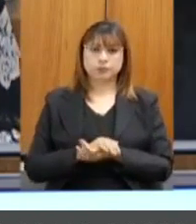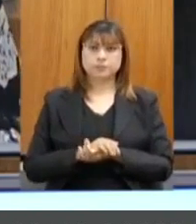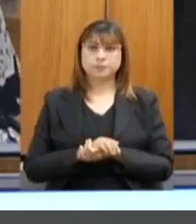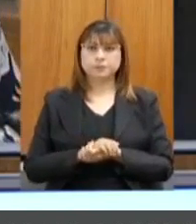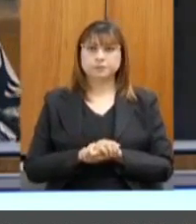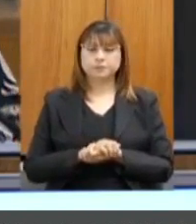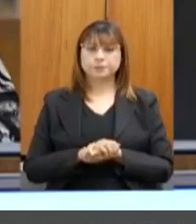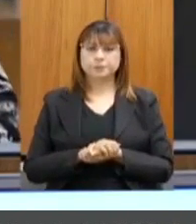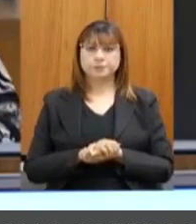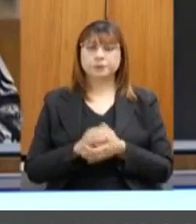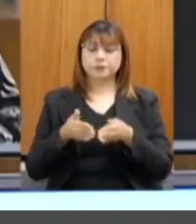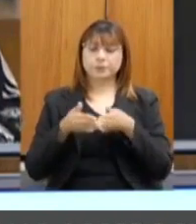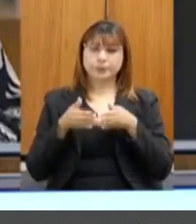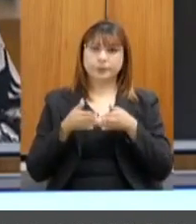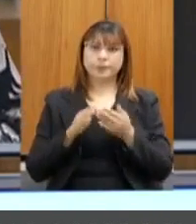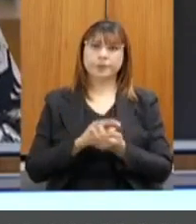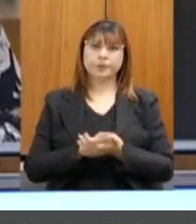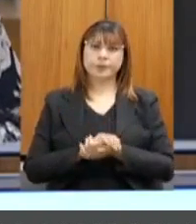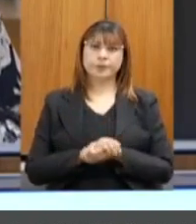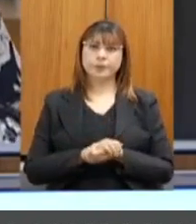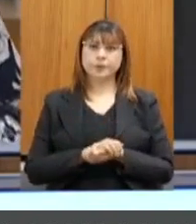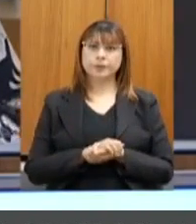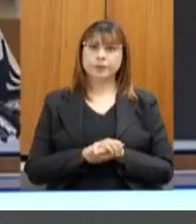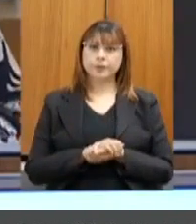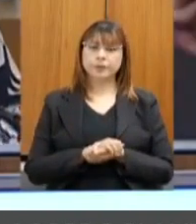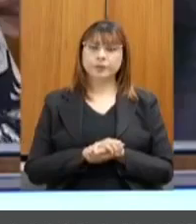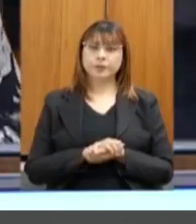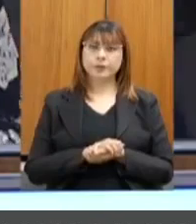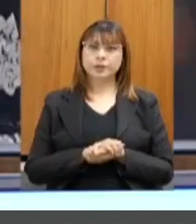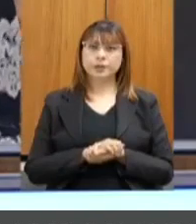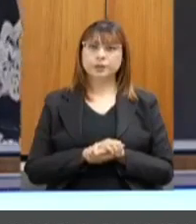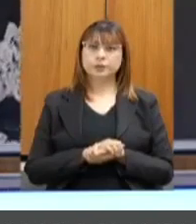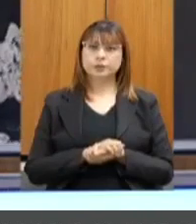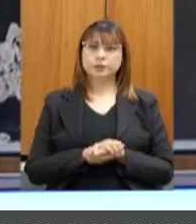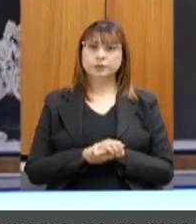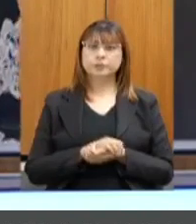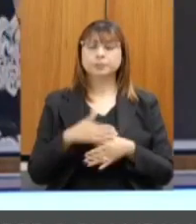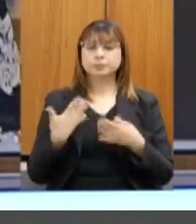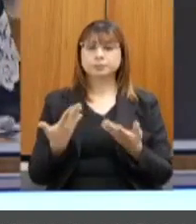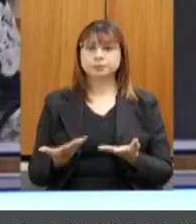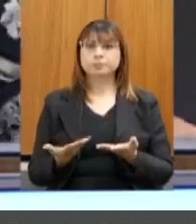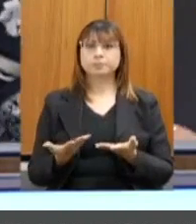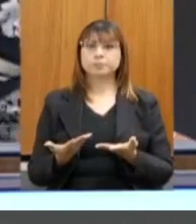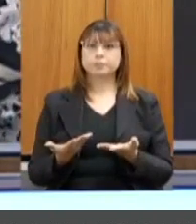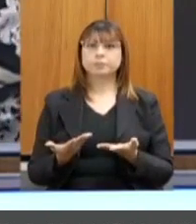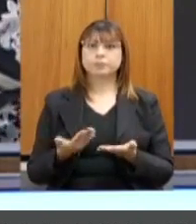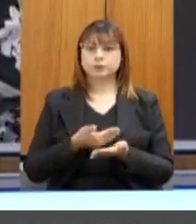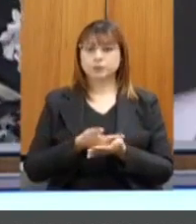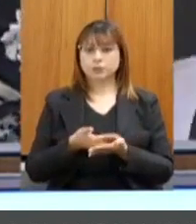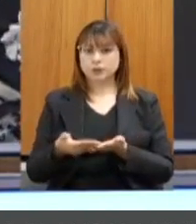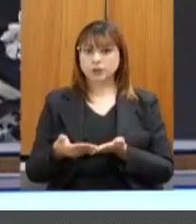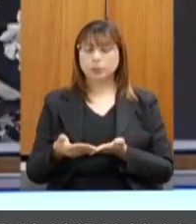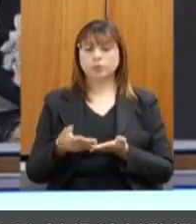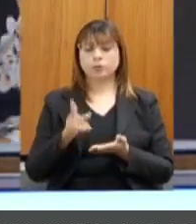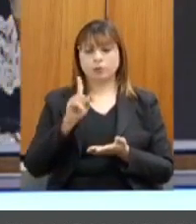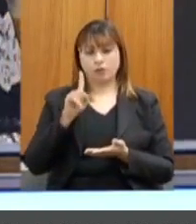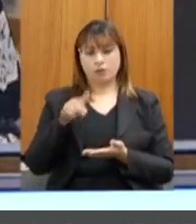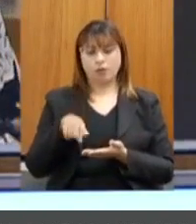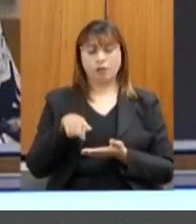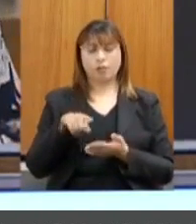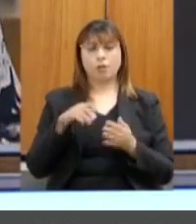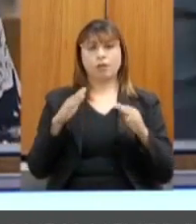prestam. Por favor. Bem, a partir, então, da adoção do regime de teletrabalho,